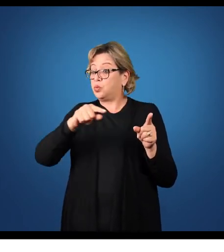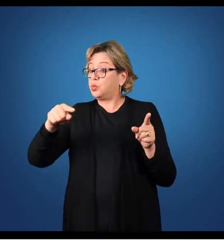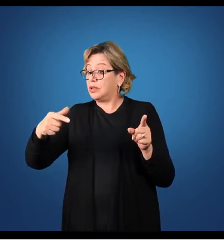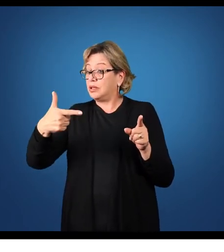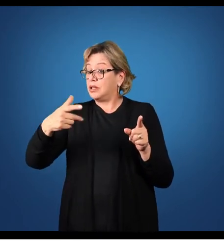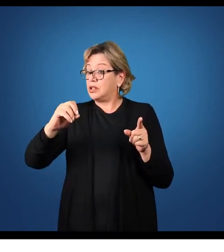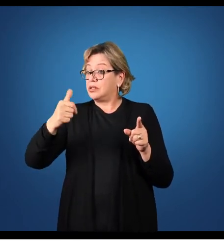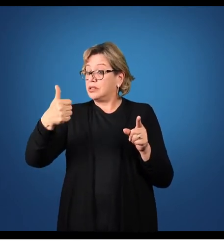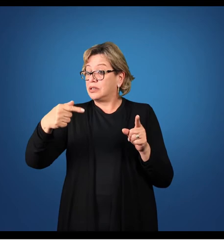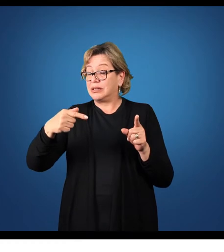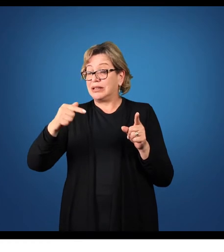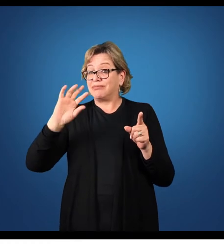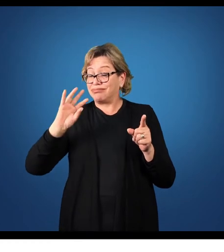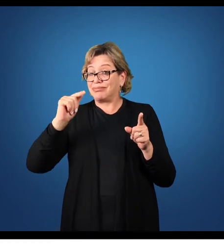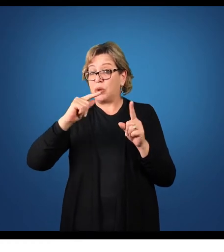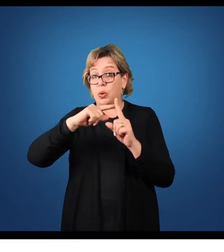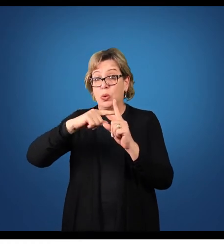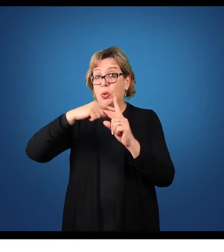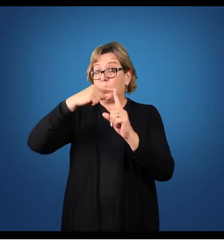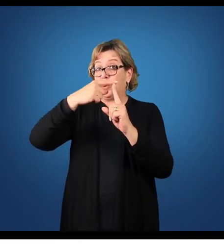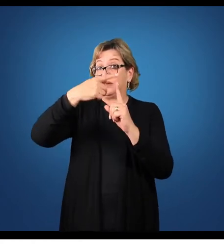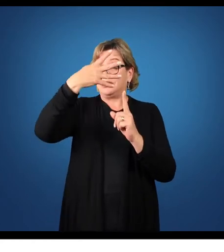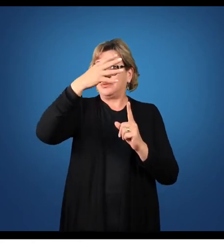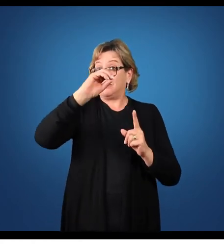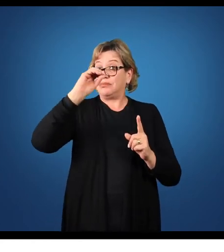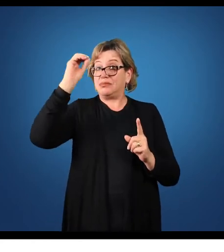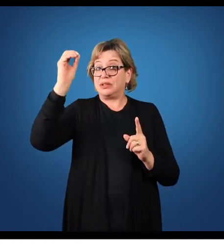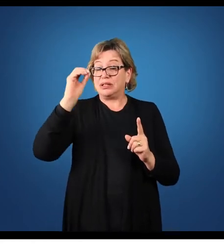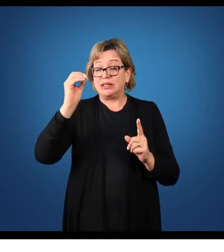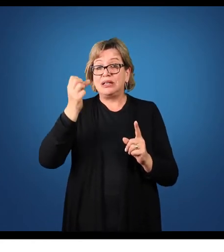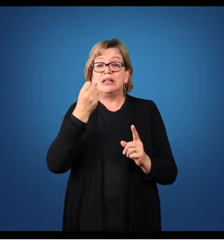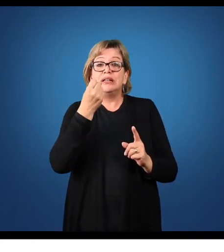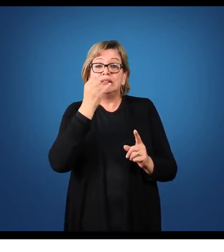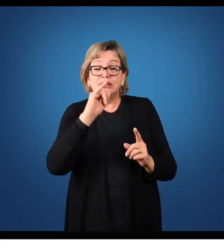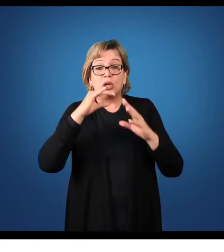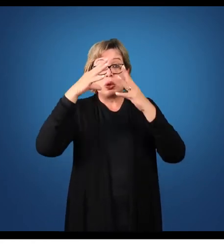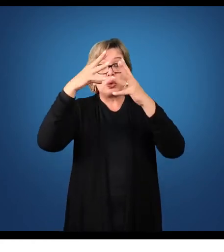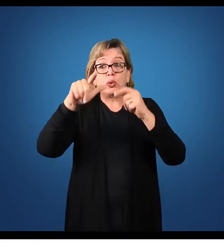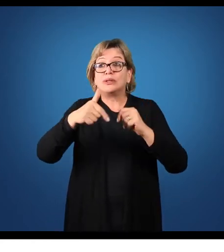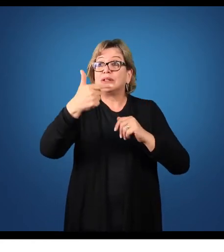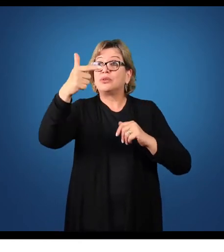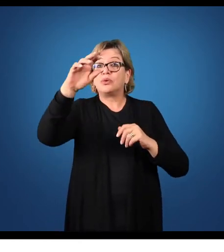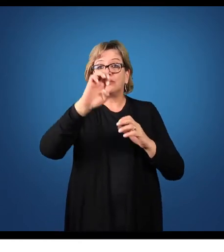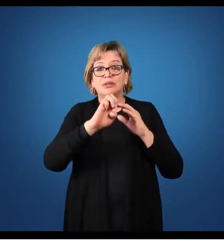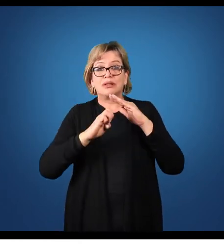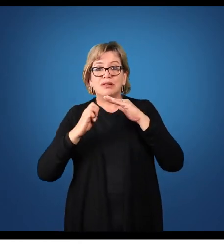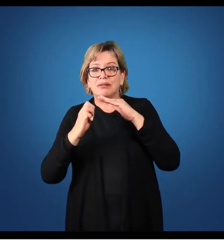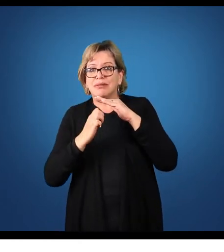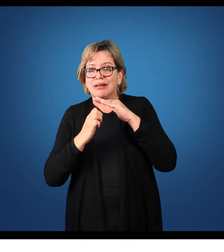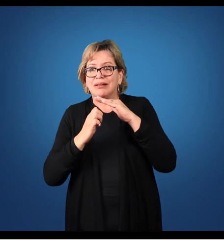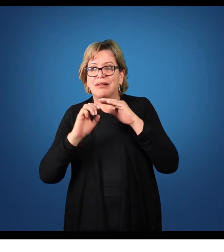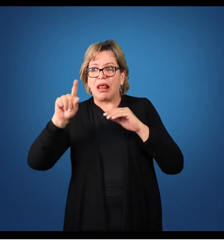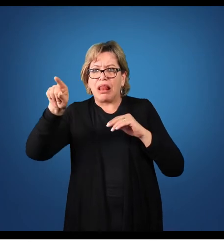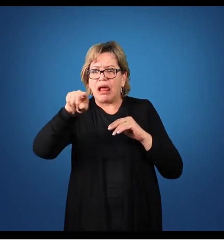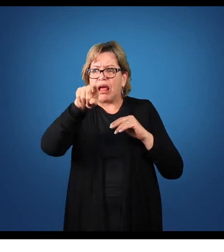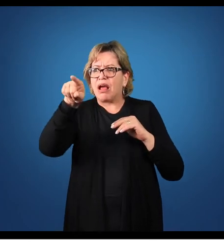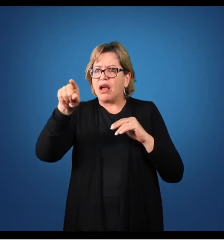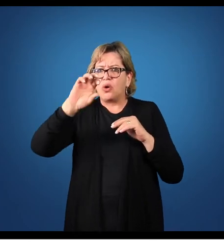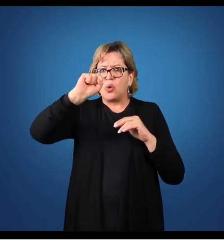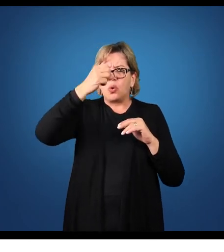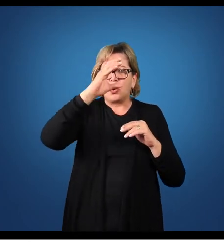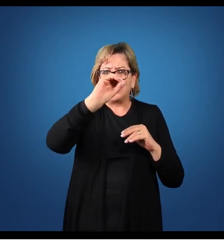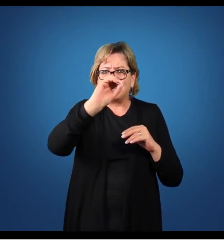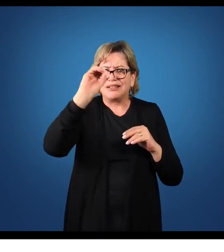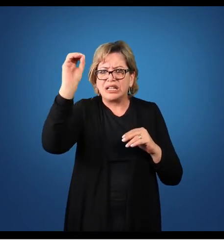empresas do mesmo ramo e do mesmo porte tiveram um incremento de 80% e eu tive um